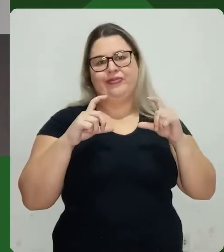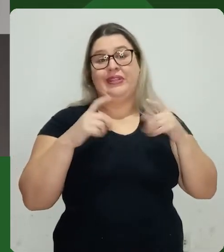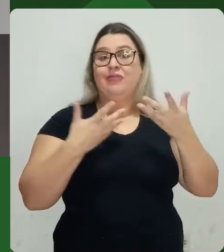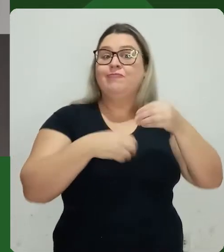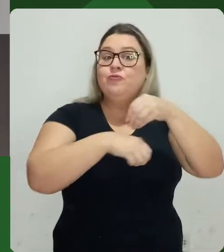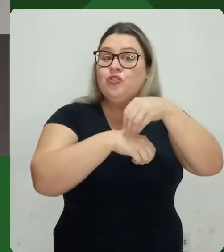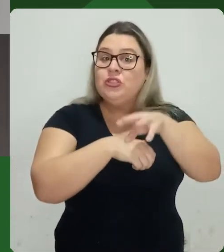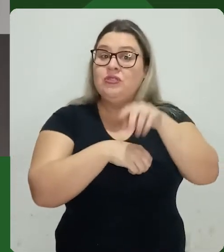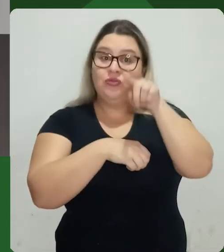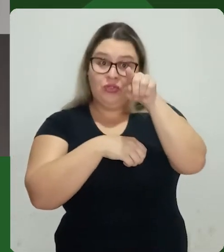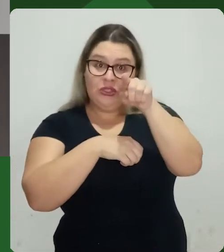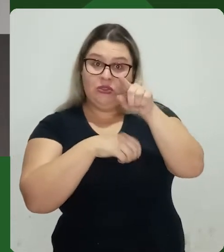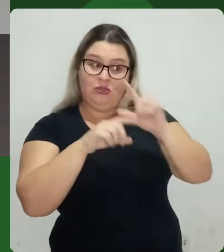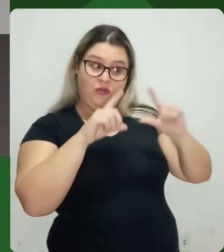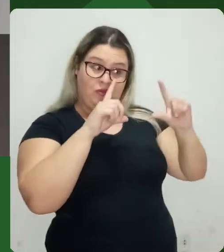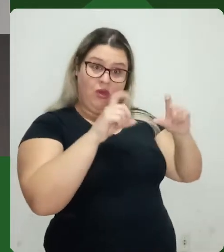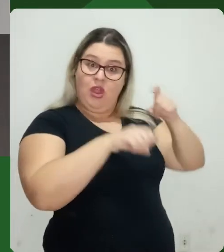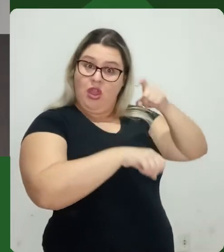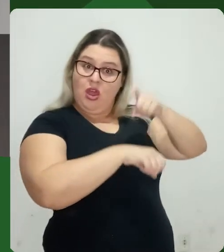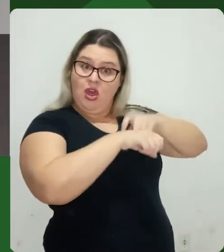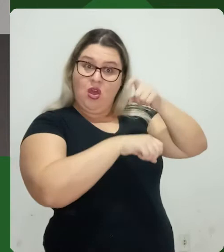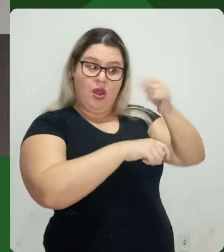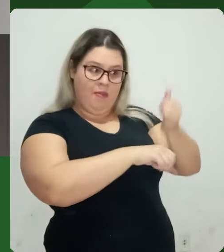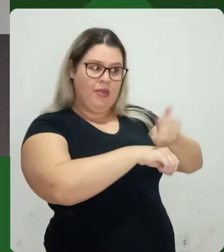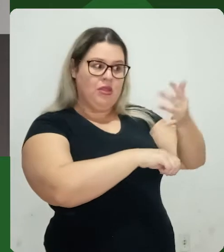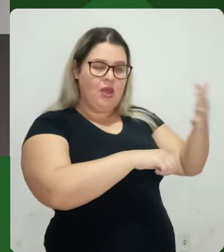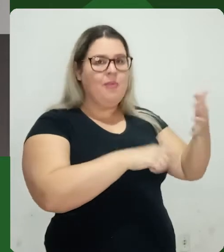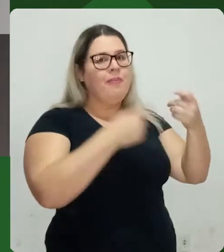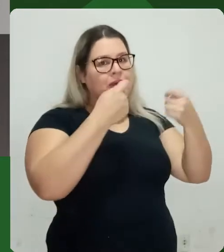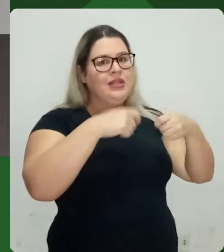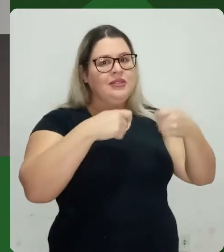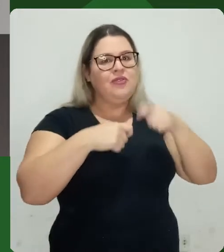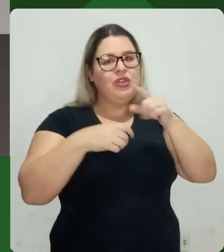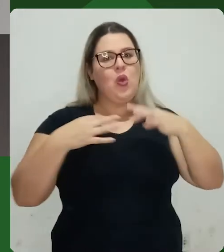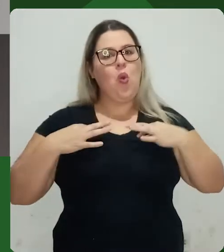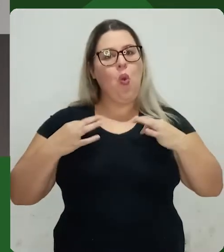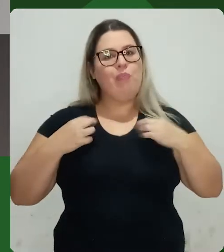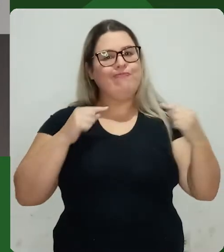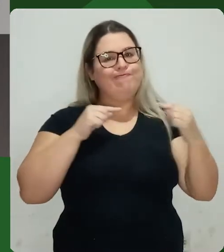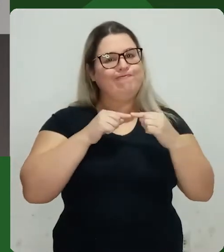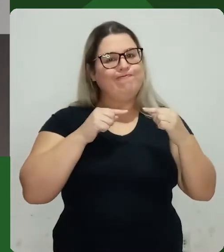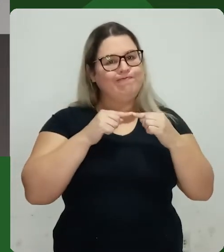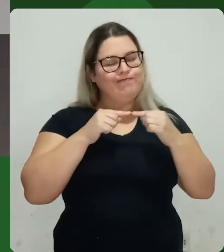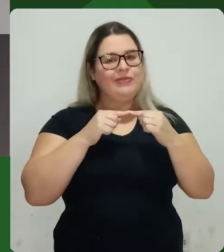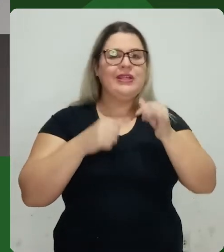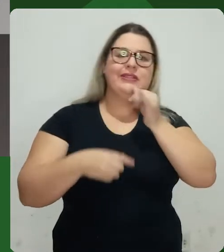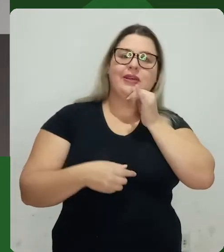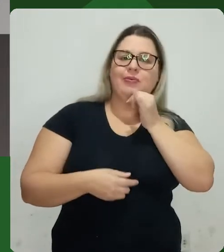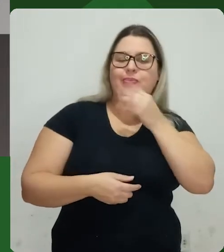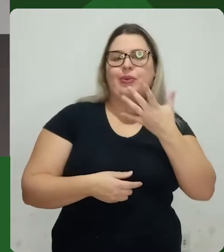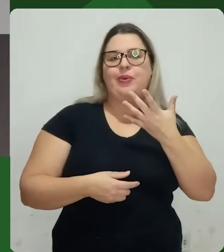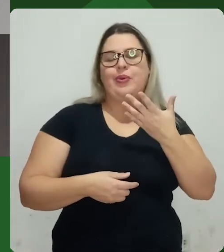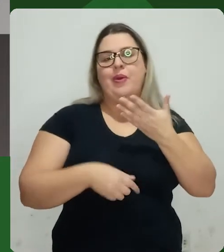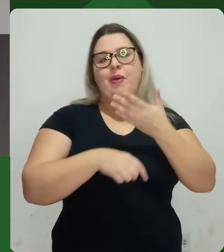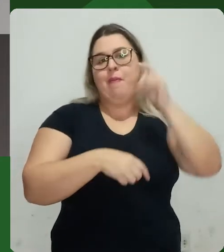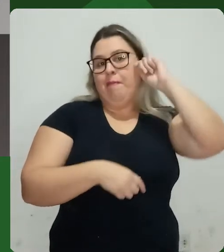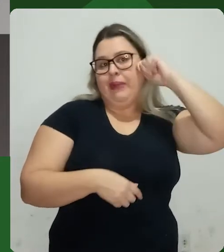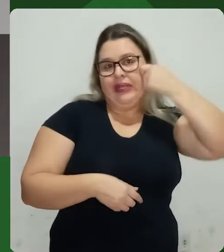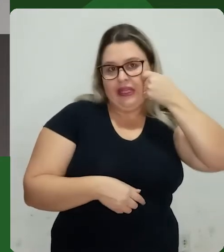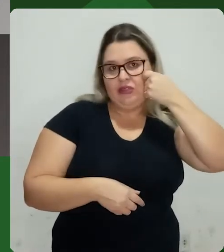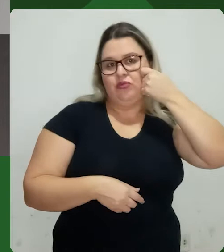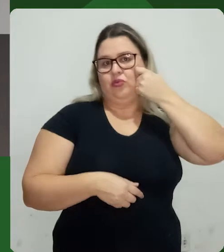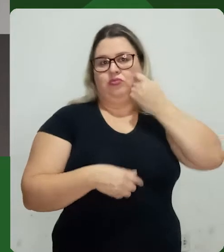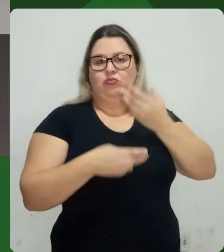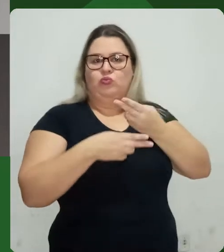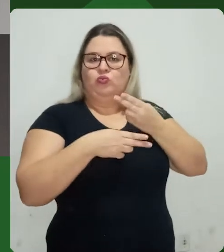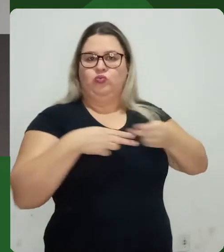isso apareça na sua fotografia. Até uma dica, dependendo de como você for fotografar, na hora de fotografar o metal, pode ser interessante você colocar uma roupa